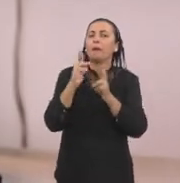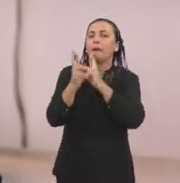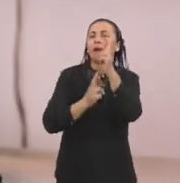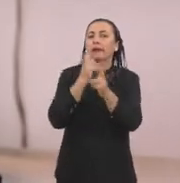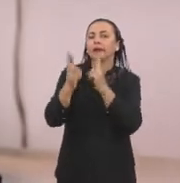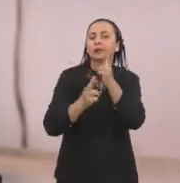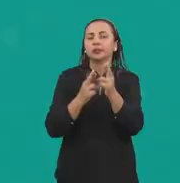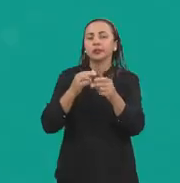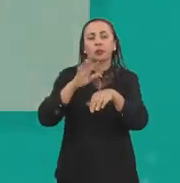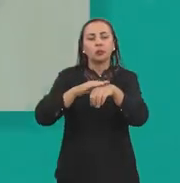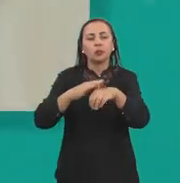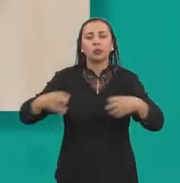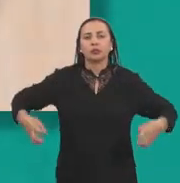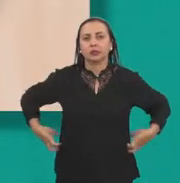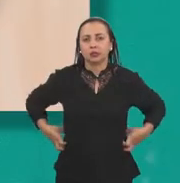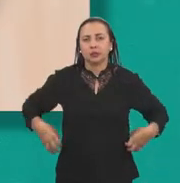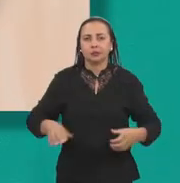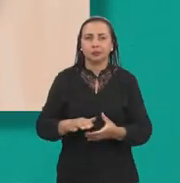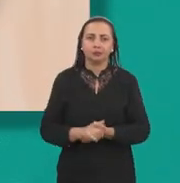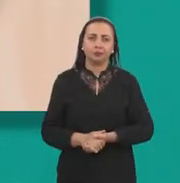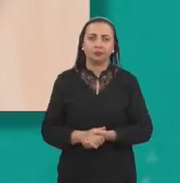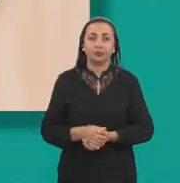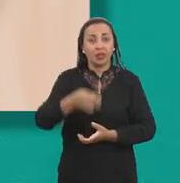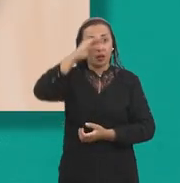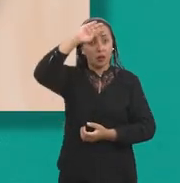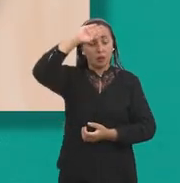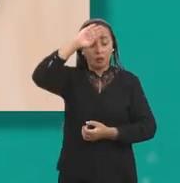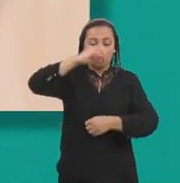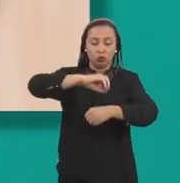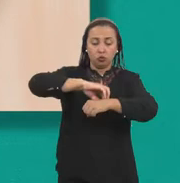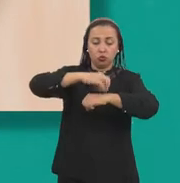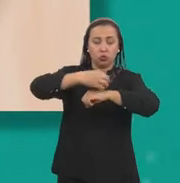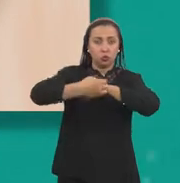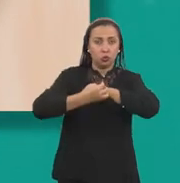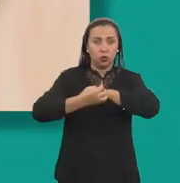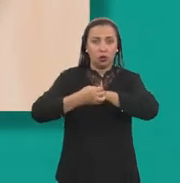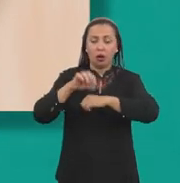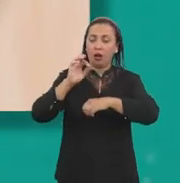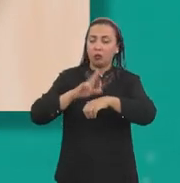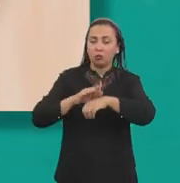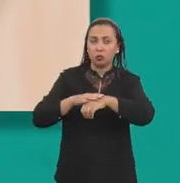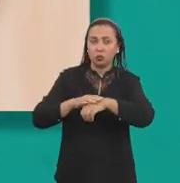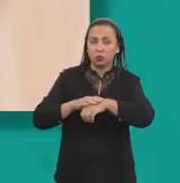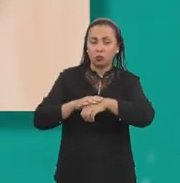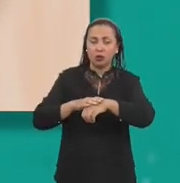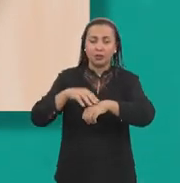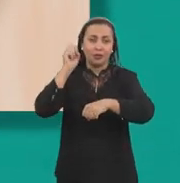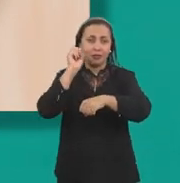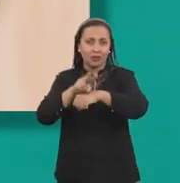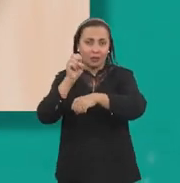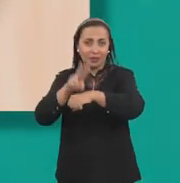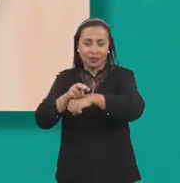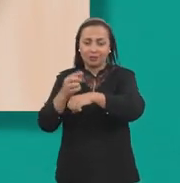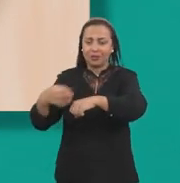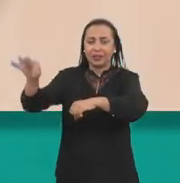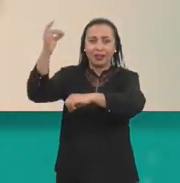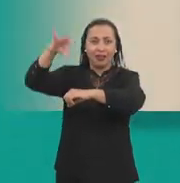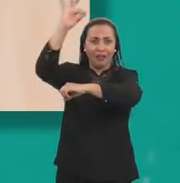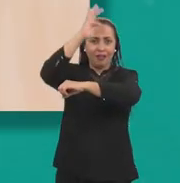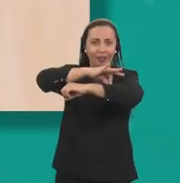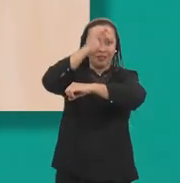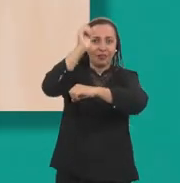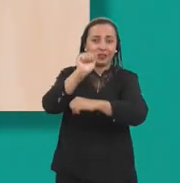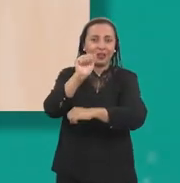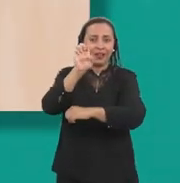com doenças renais. A febre chikungunha é uma doença viral transmitida através da picada de mosquitos do gênero Aedes,